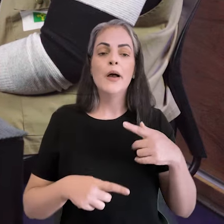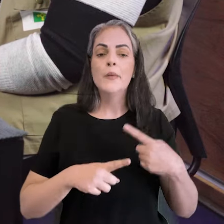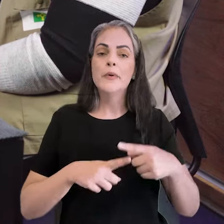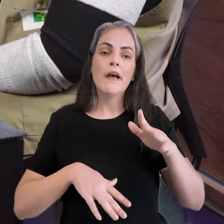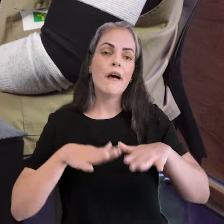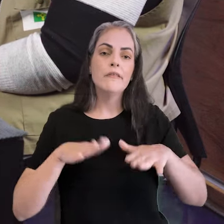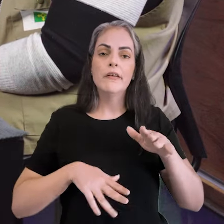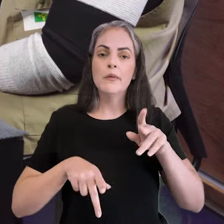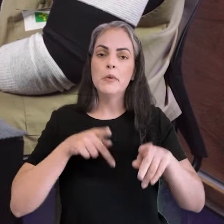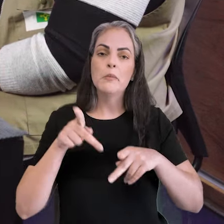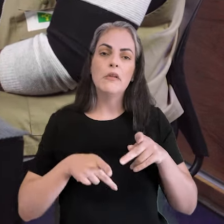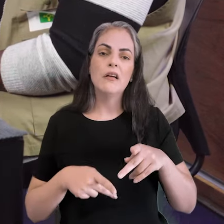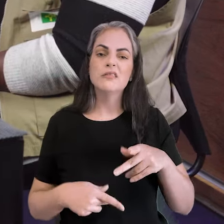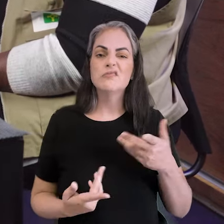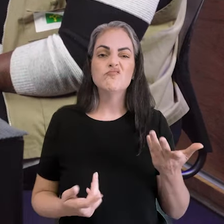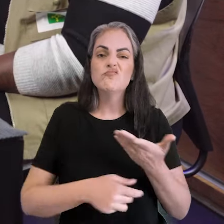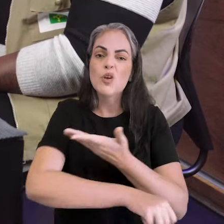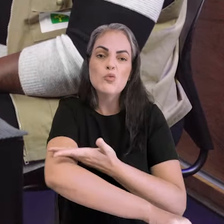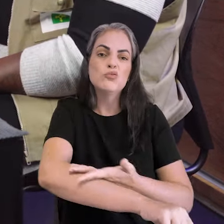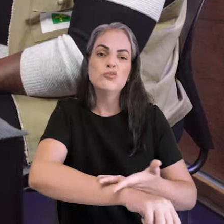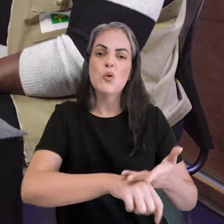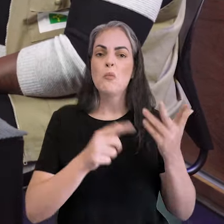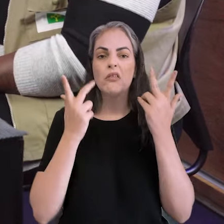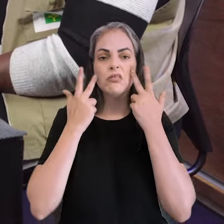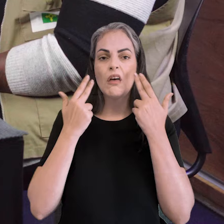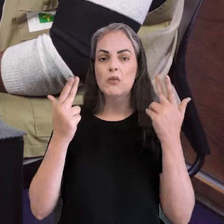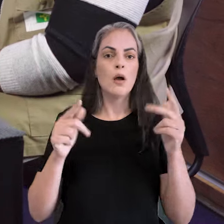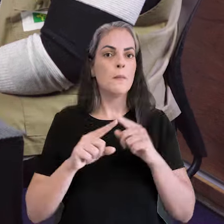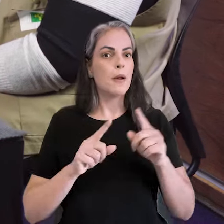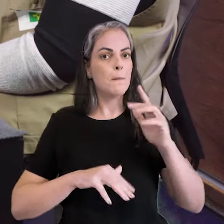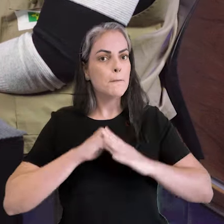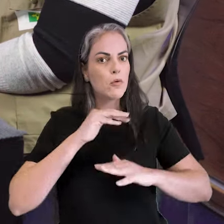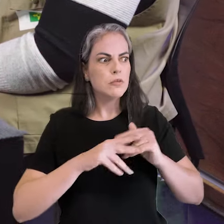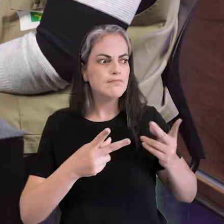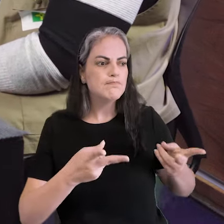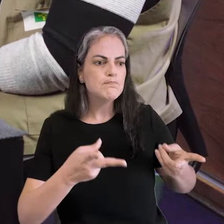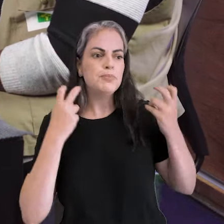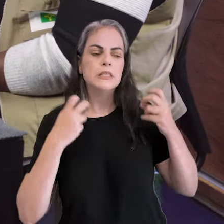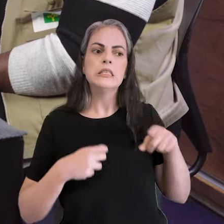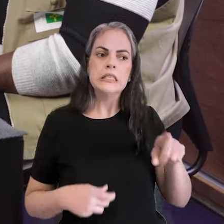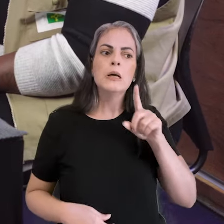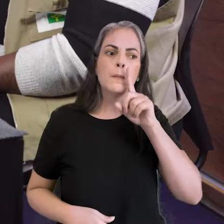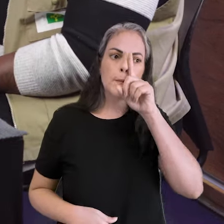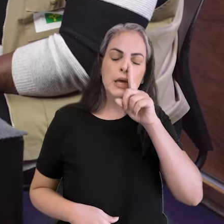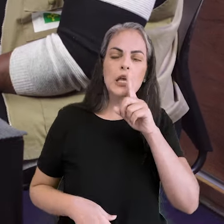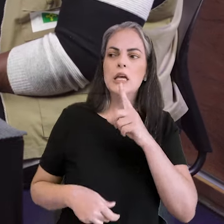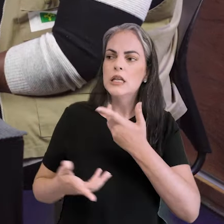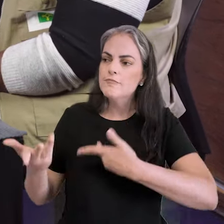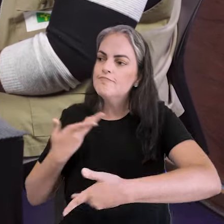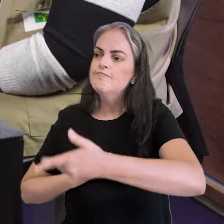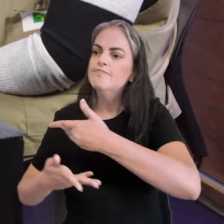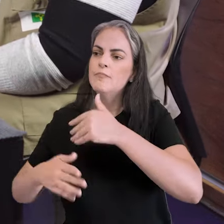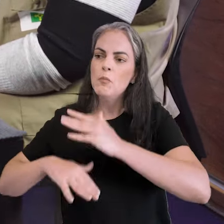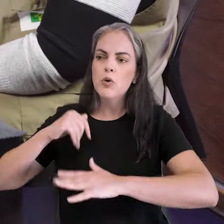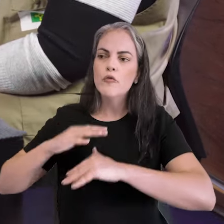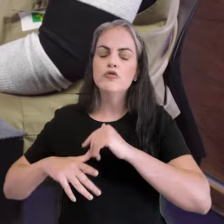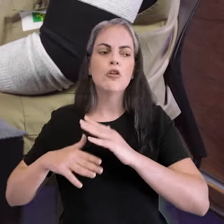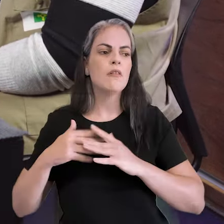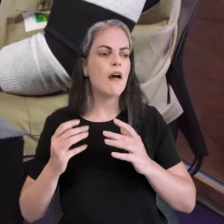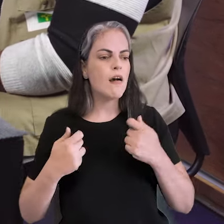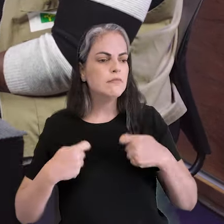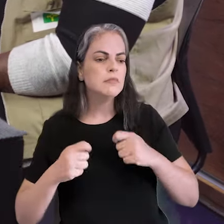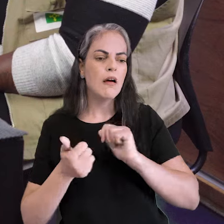naturalizados para a população, né? Os agentes conseguem ter essa visão crítica e trazer isso para dentro do serviço de saúde, fazendo esse